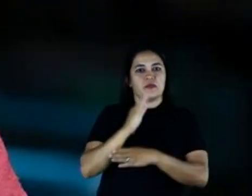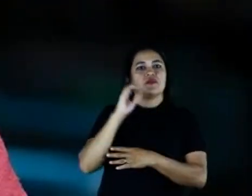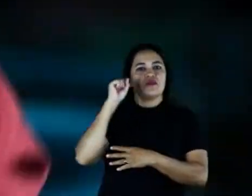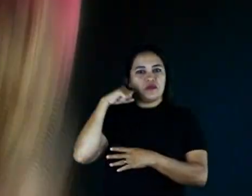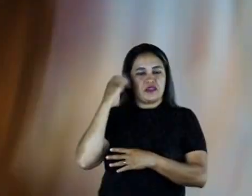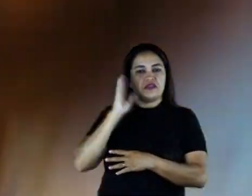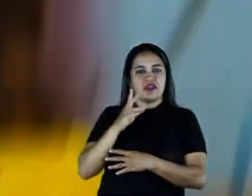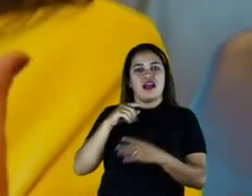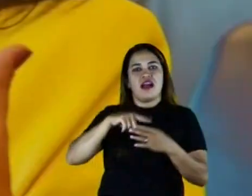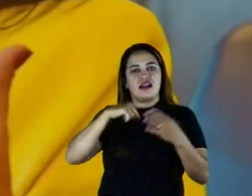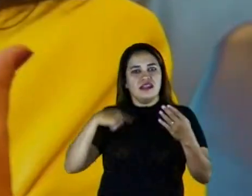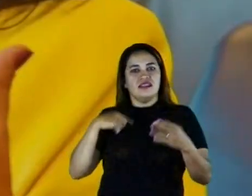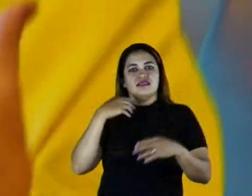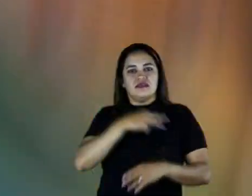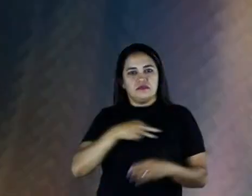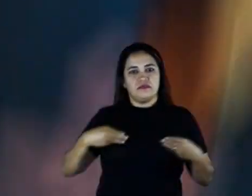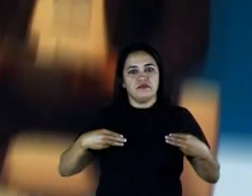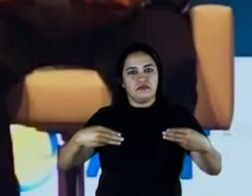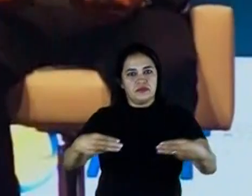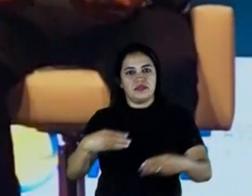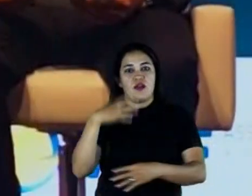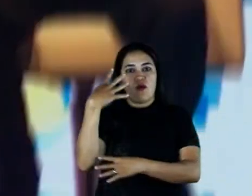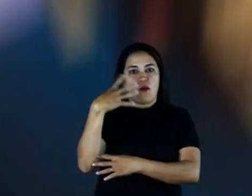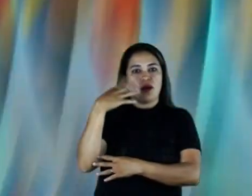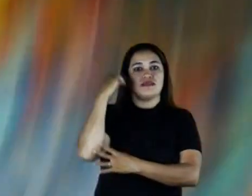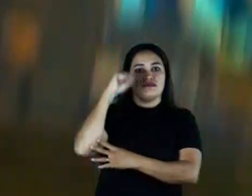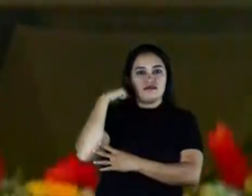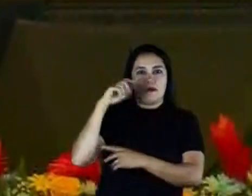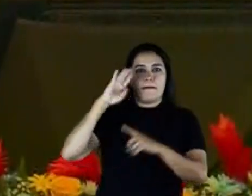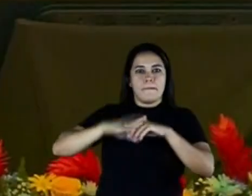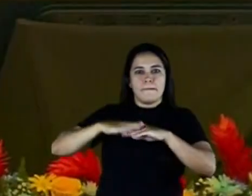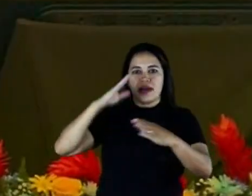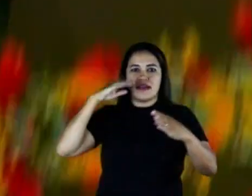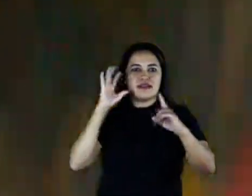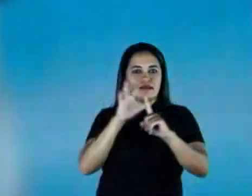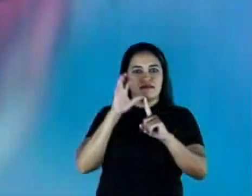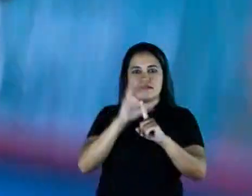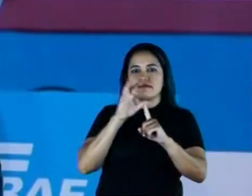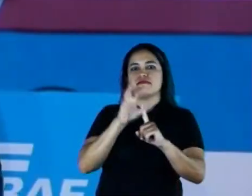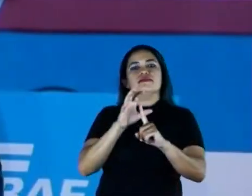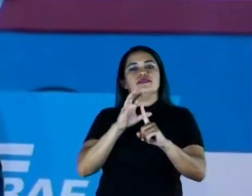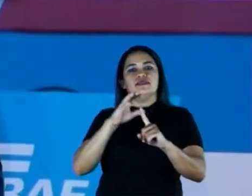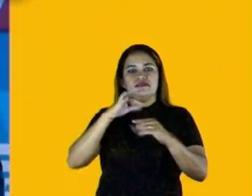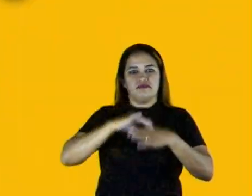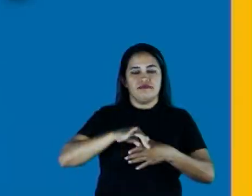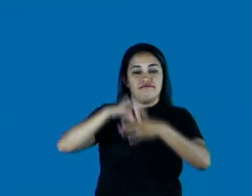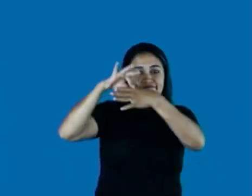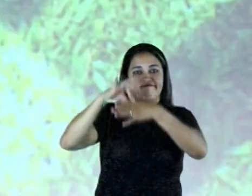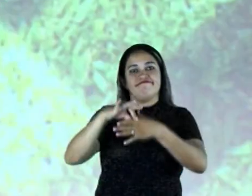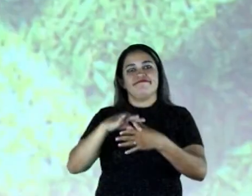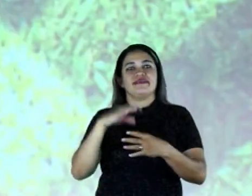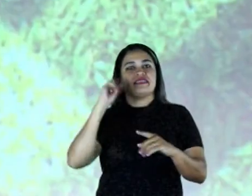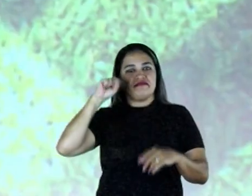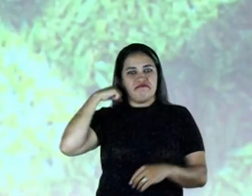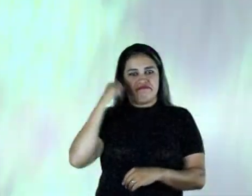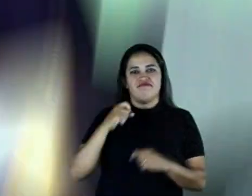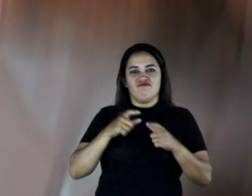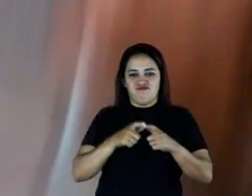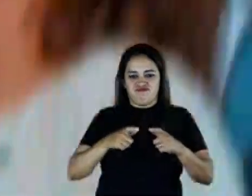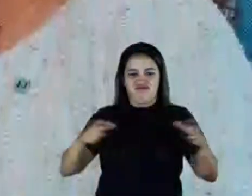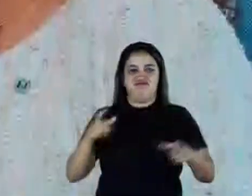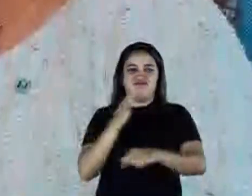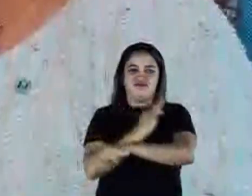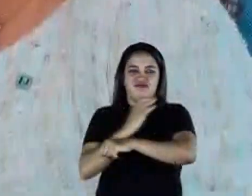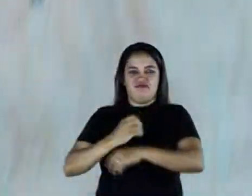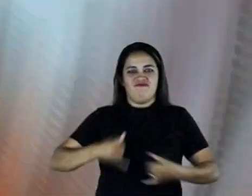Senado, ex-ministra da Agricultura, a quarta senadora mais influente da República em liderança. Uma senadora que enche o